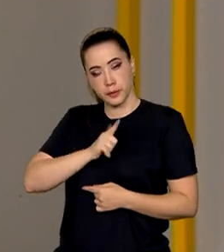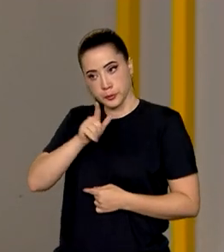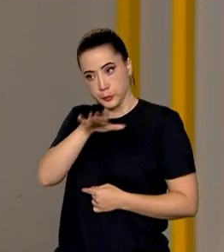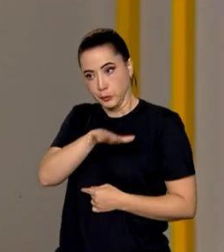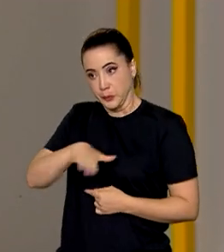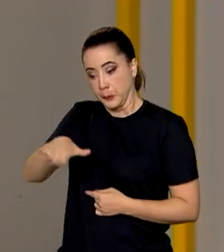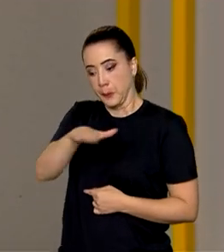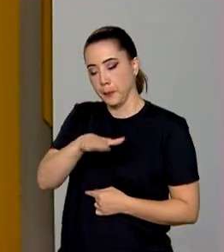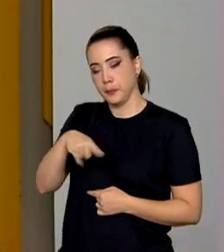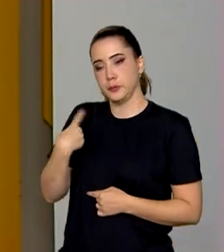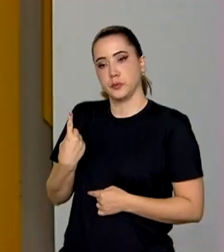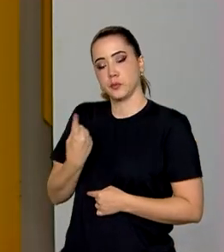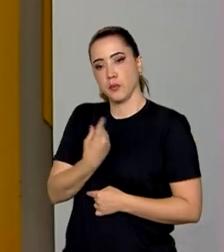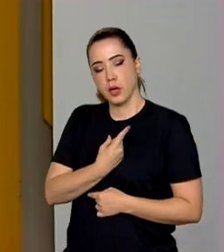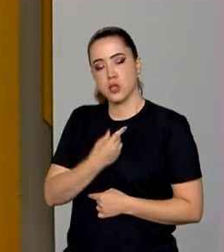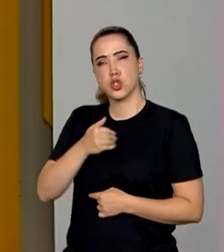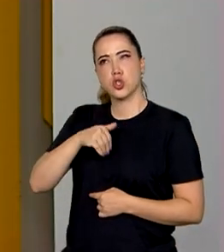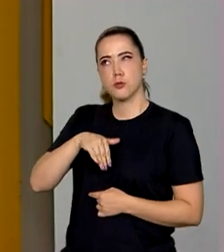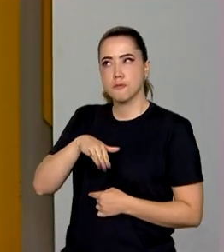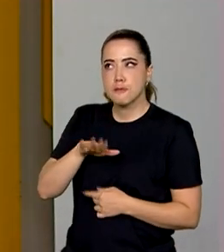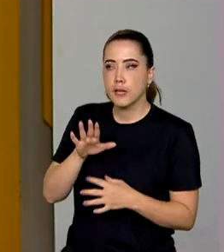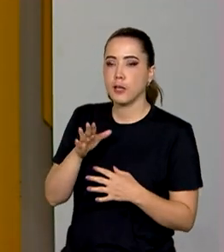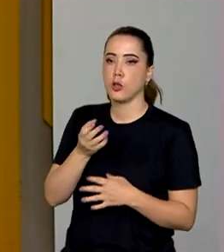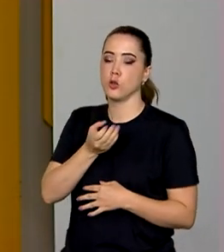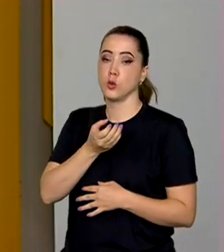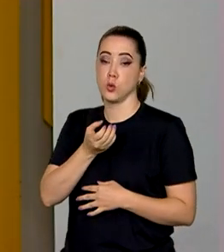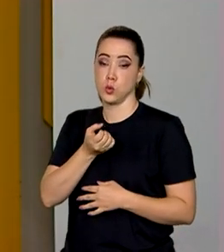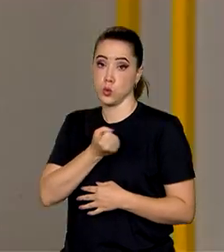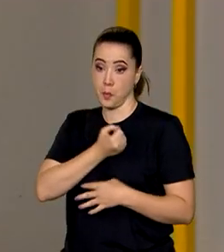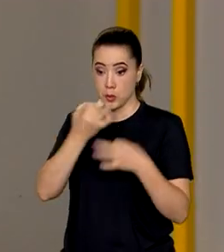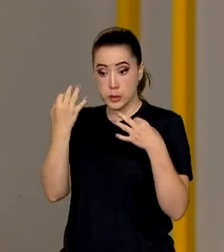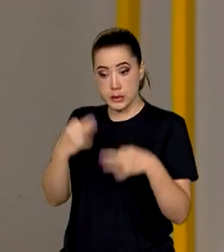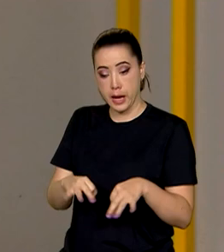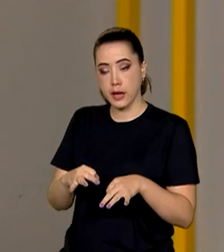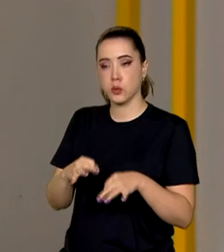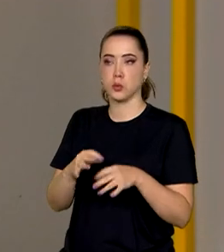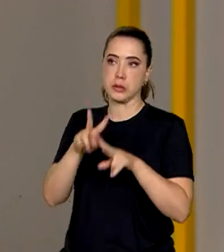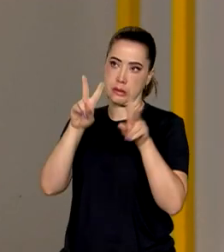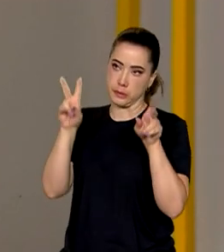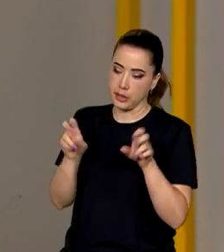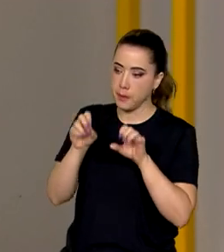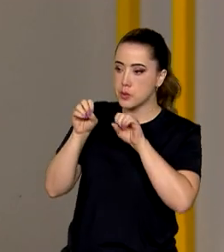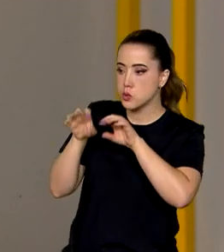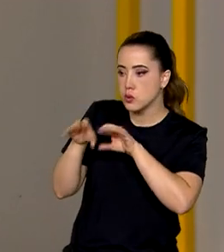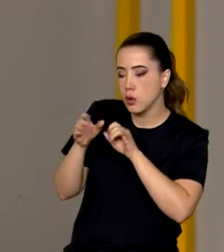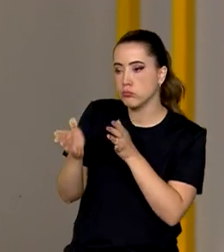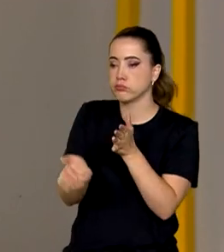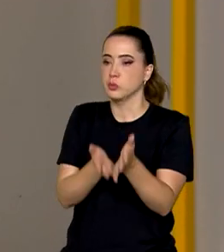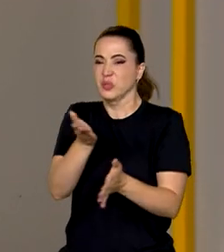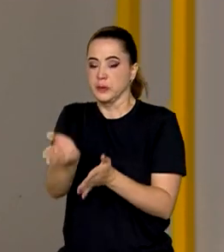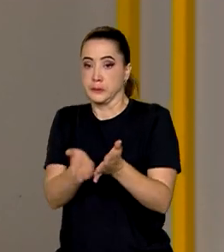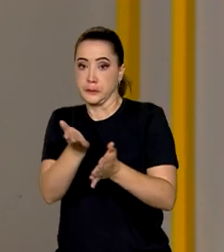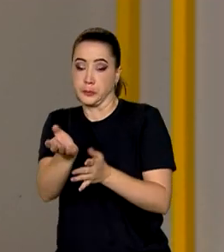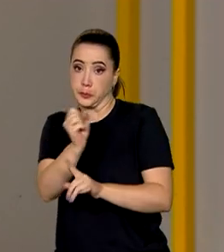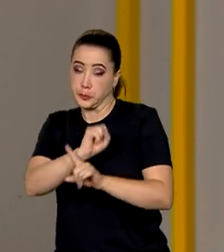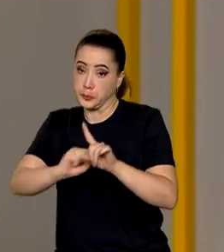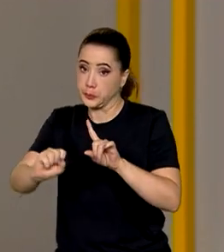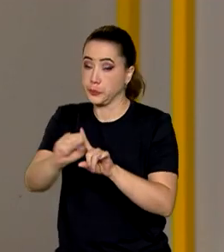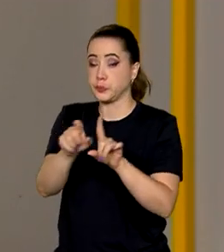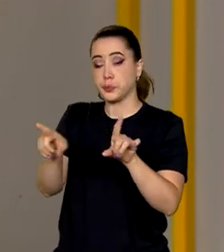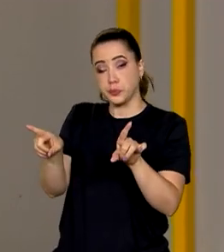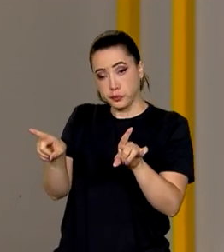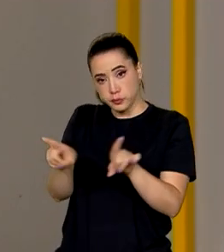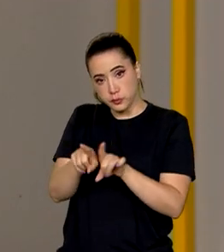delas que nós temos uma incidência concreta em trabalhos educacionais, de assistência social, também em